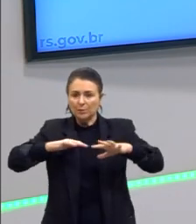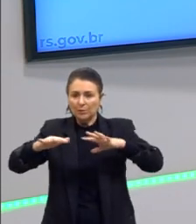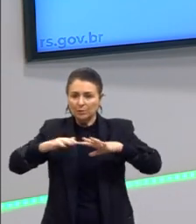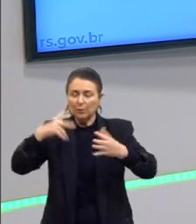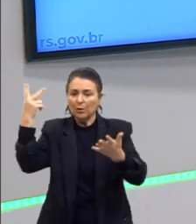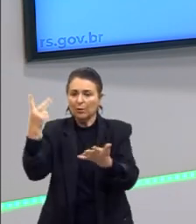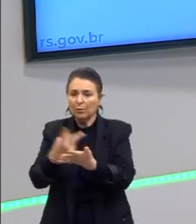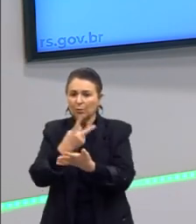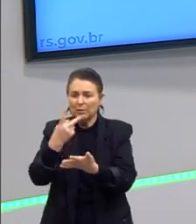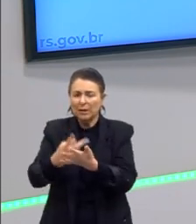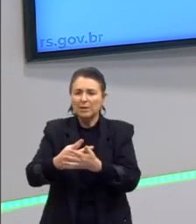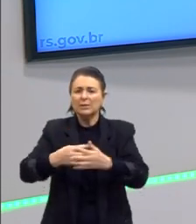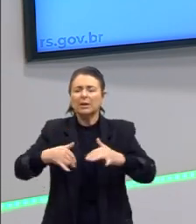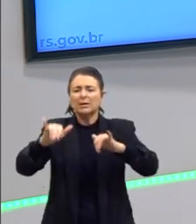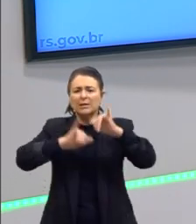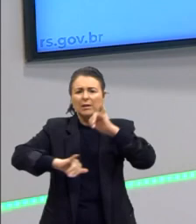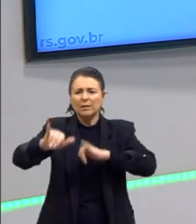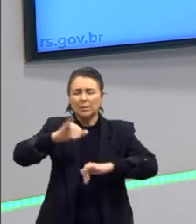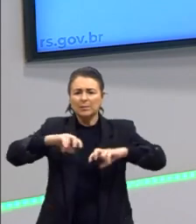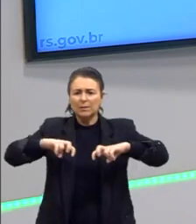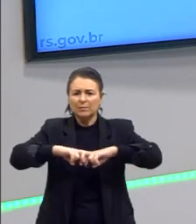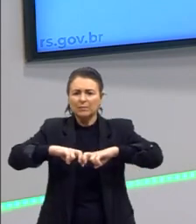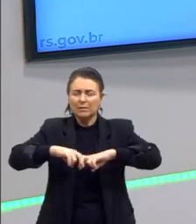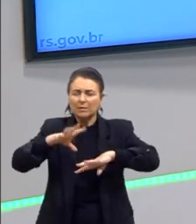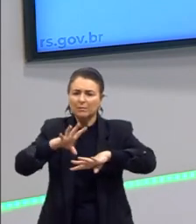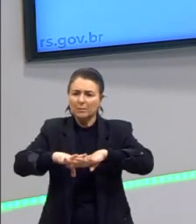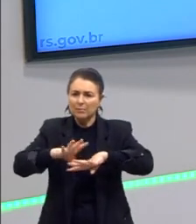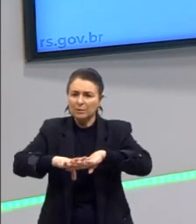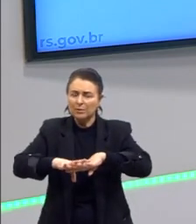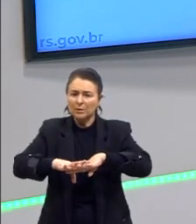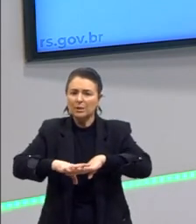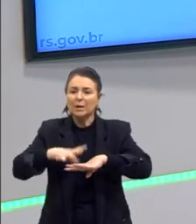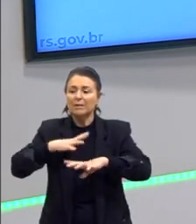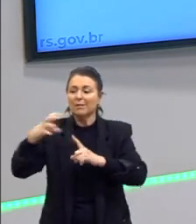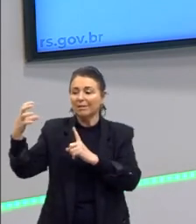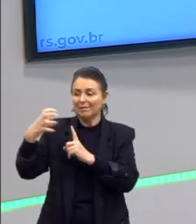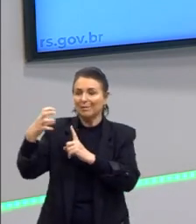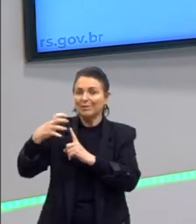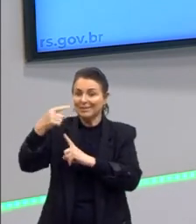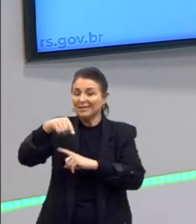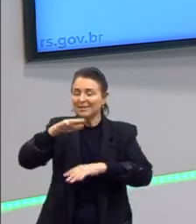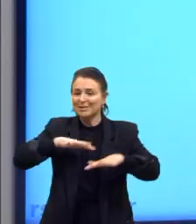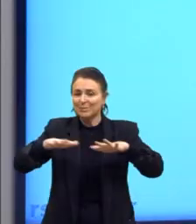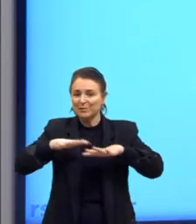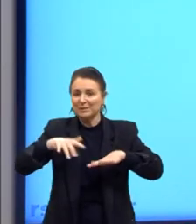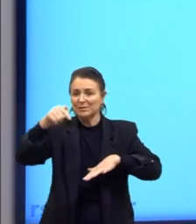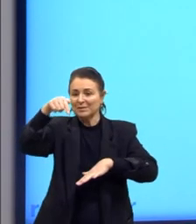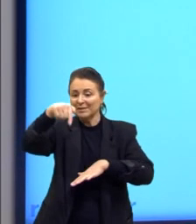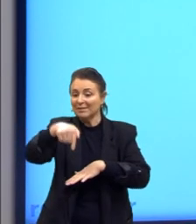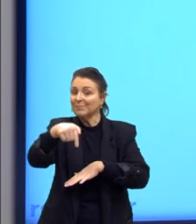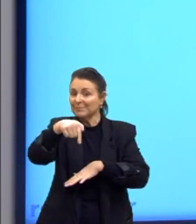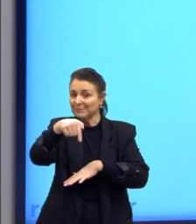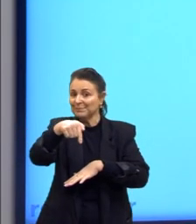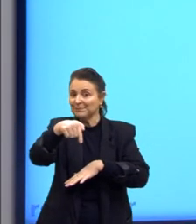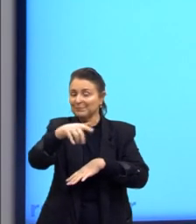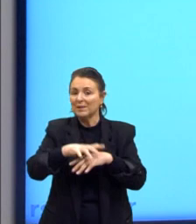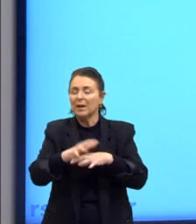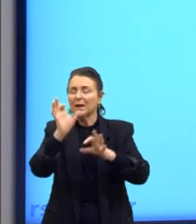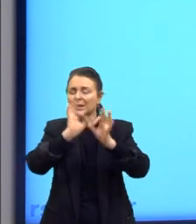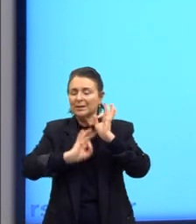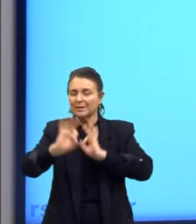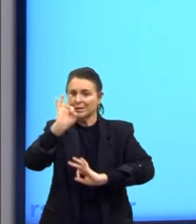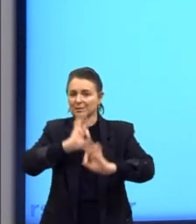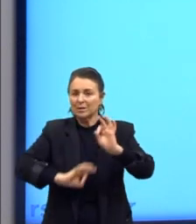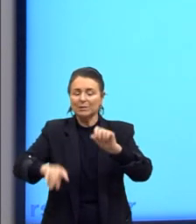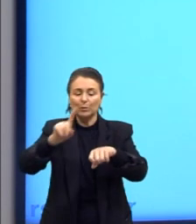acontecer na química, na física, na matemática, também vai ter a influência desses movimentos. E aqui para nós, nessa organização